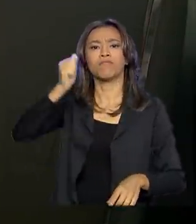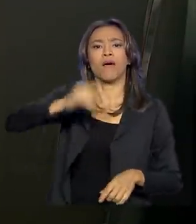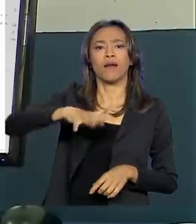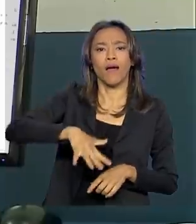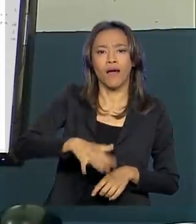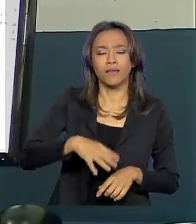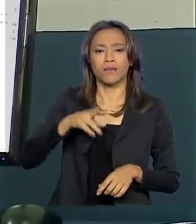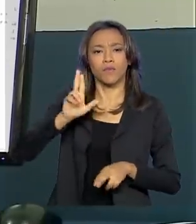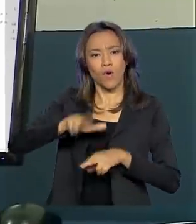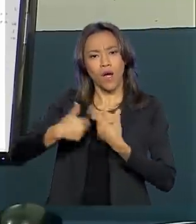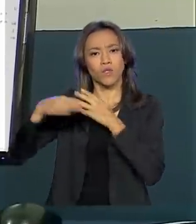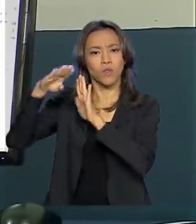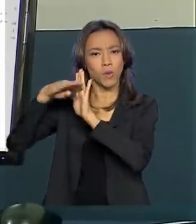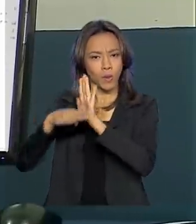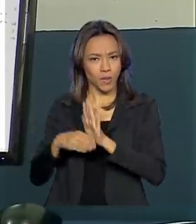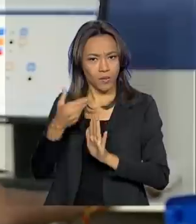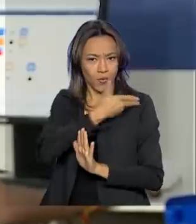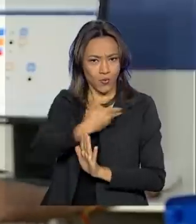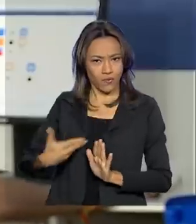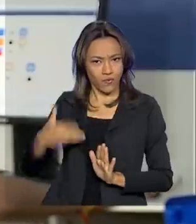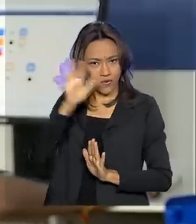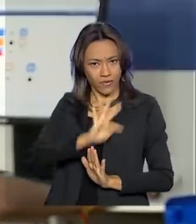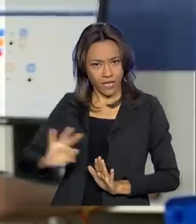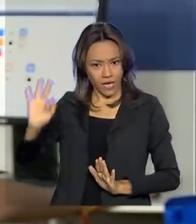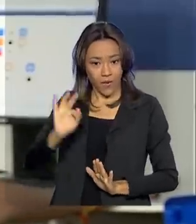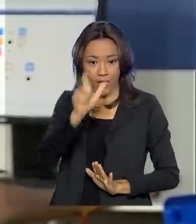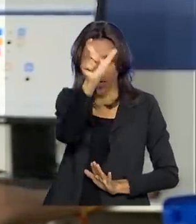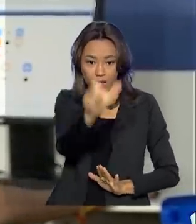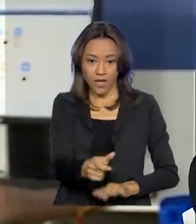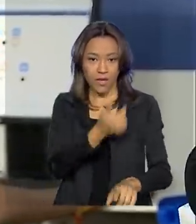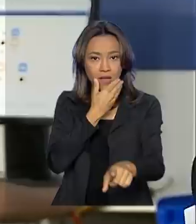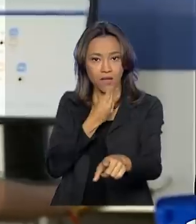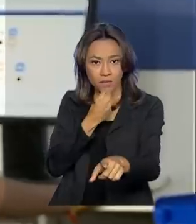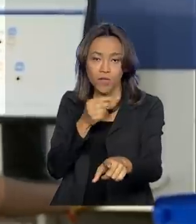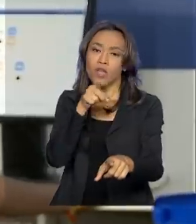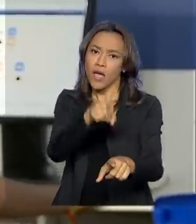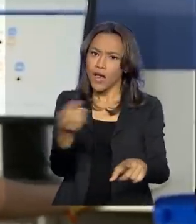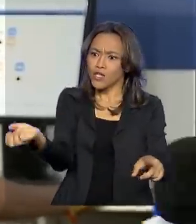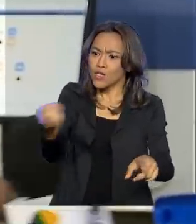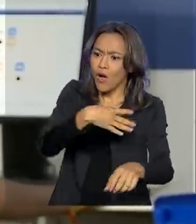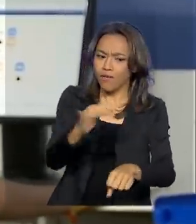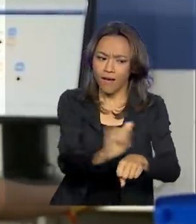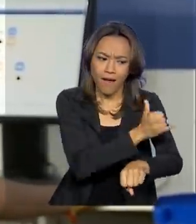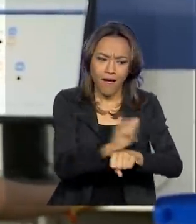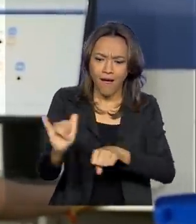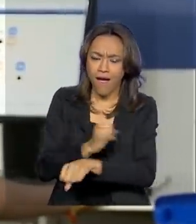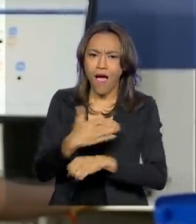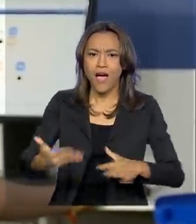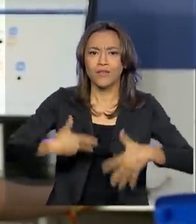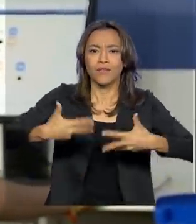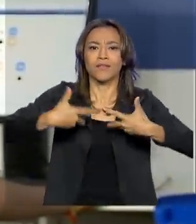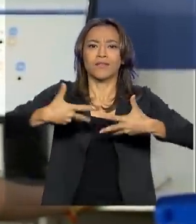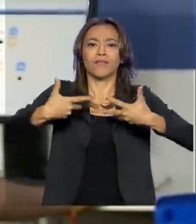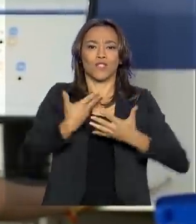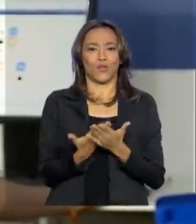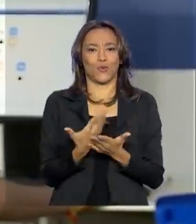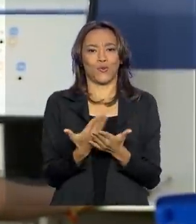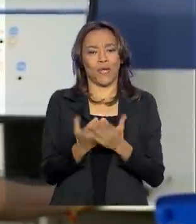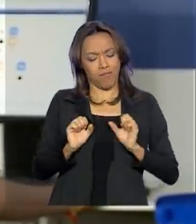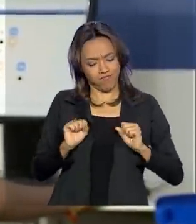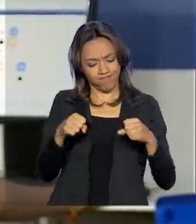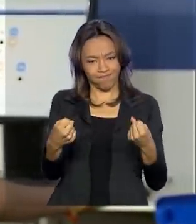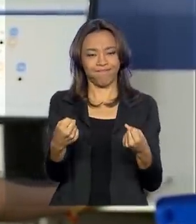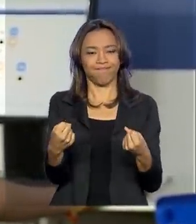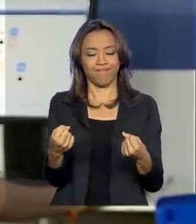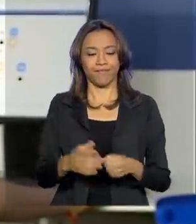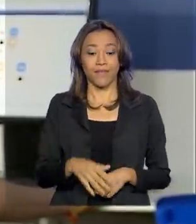Educação Conectada do Governo Federal. Para Lucas, as novas ferramentas incentivam a estudar mais. Esses computadores